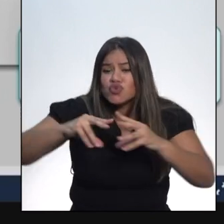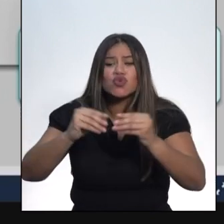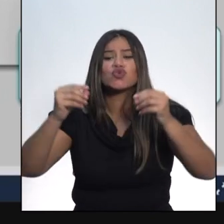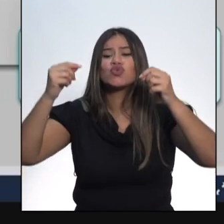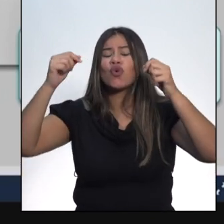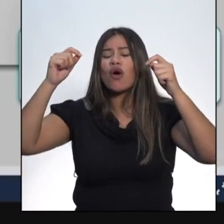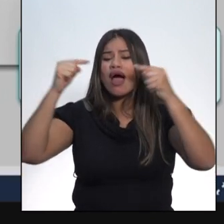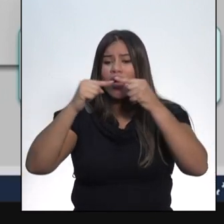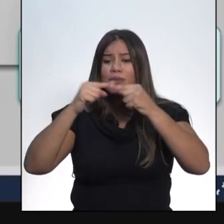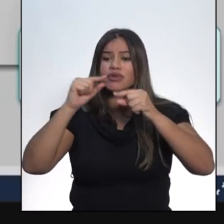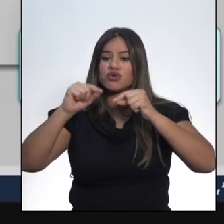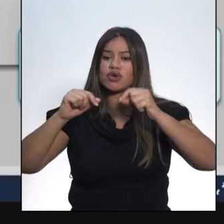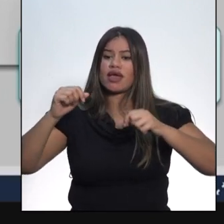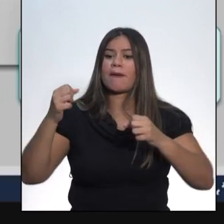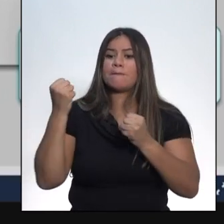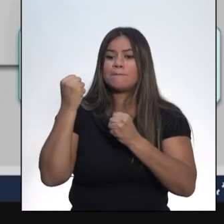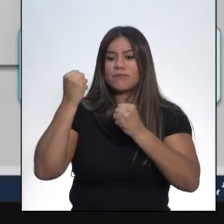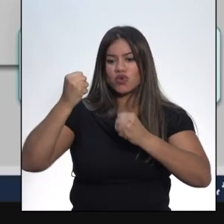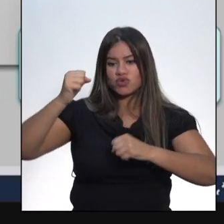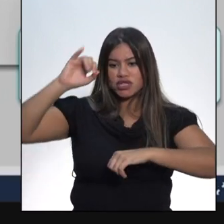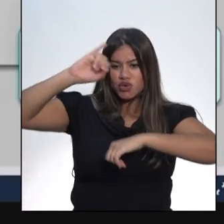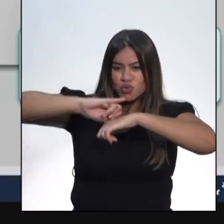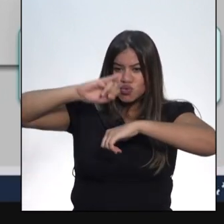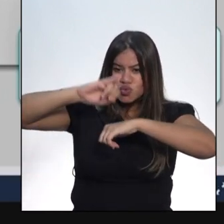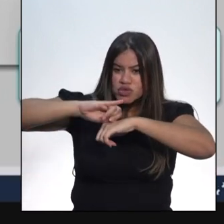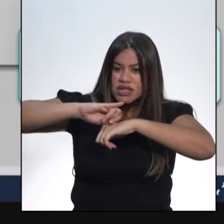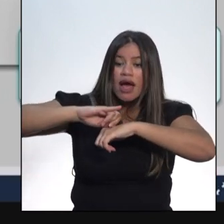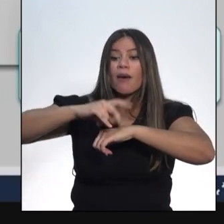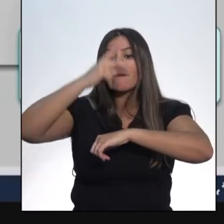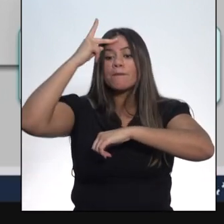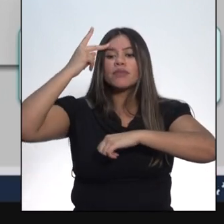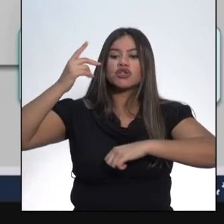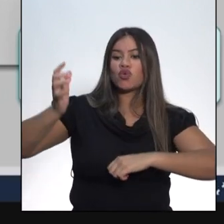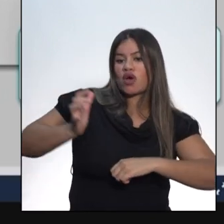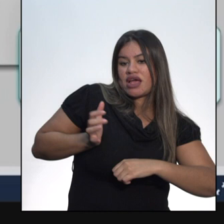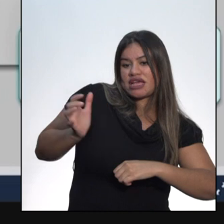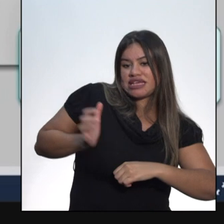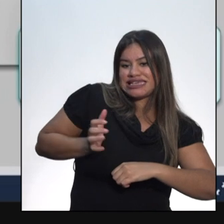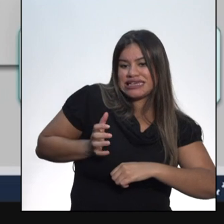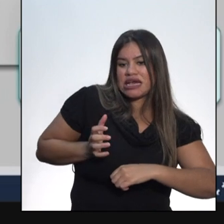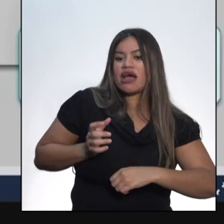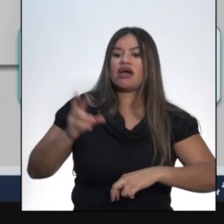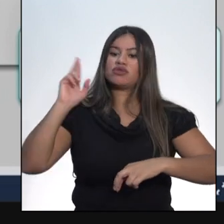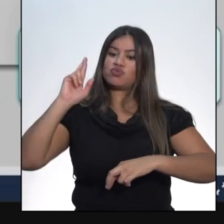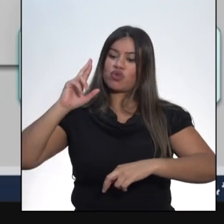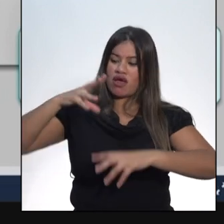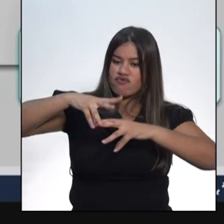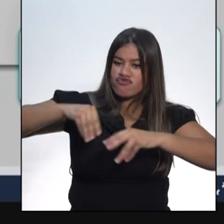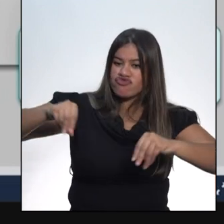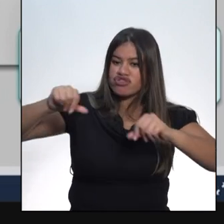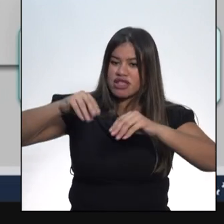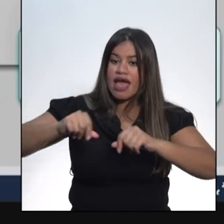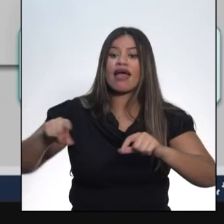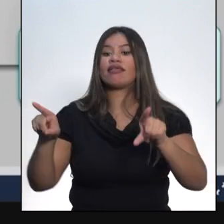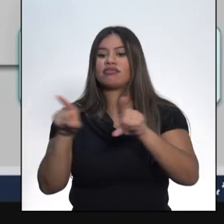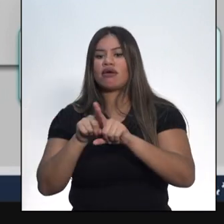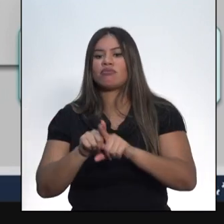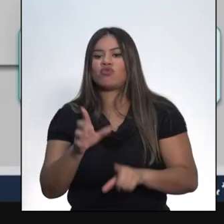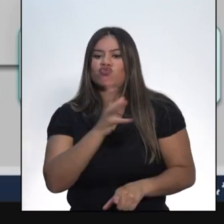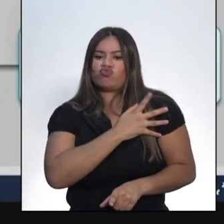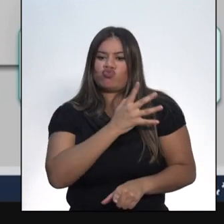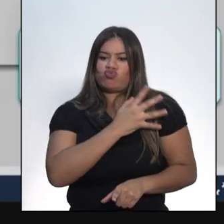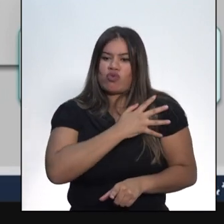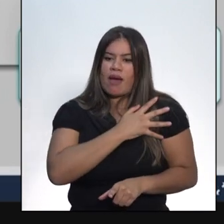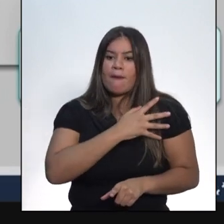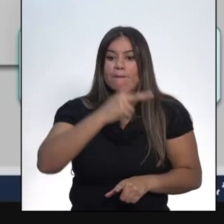concentrado nas mãos de um pequeno grupo de pessoas ricas, proprietárias de terras e com força militar para eliminar